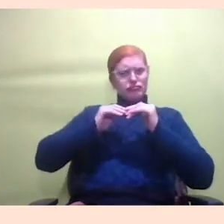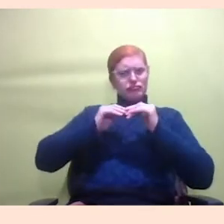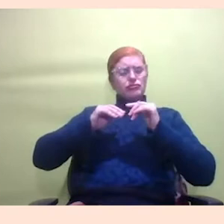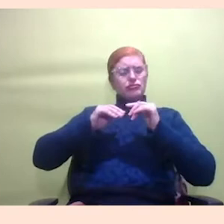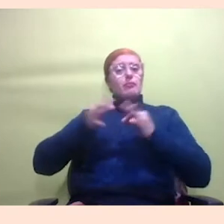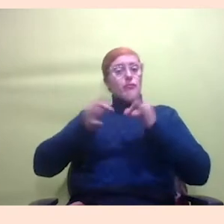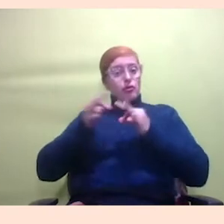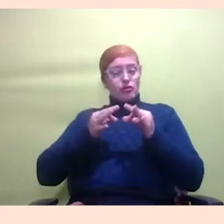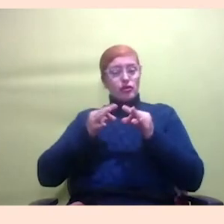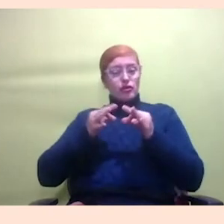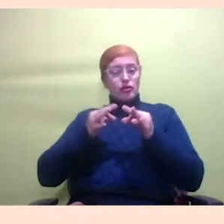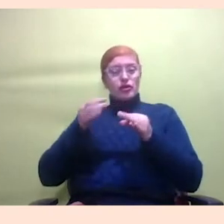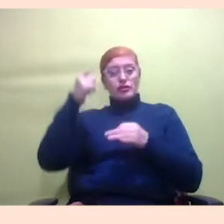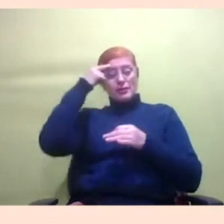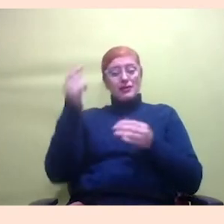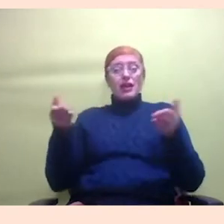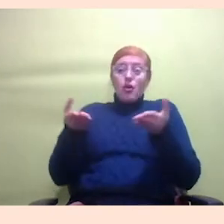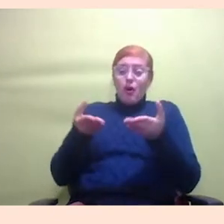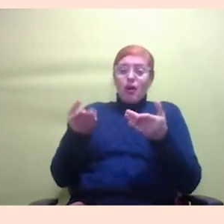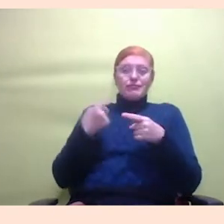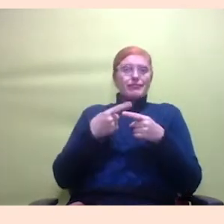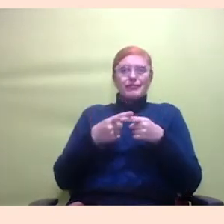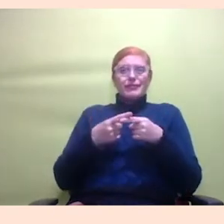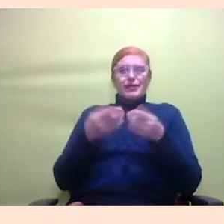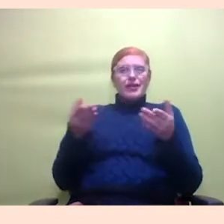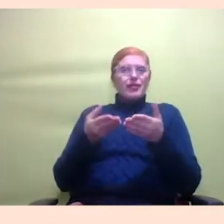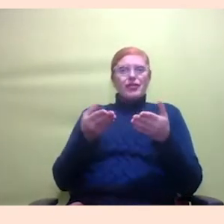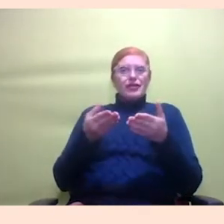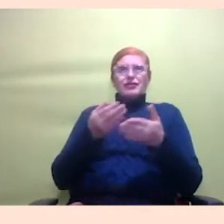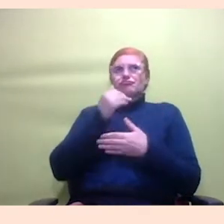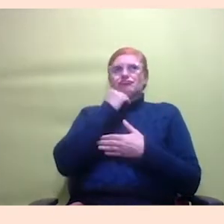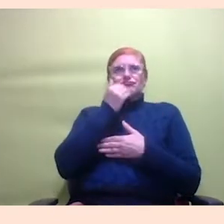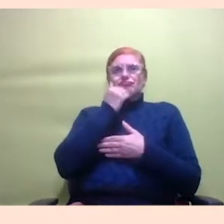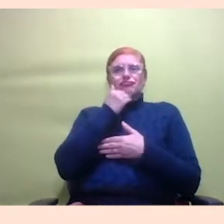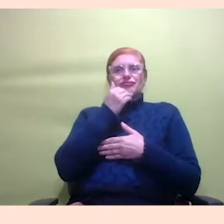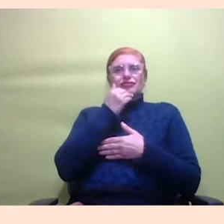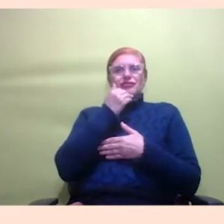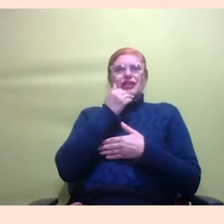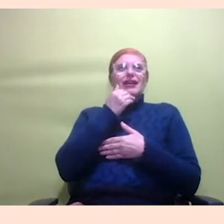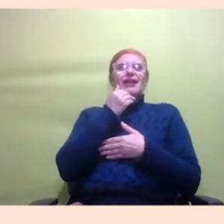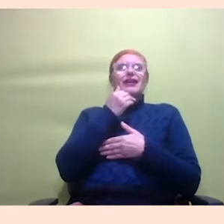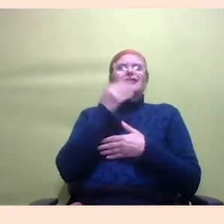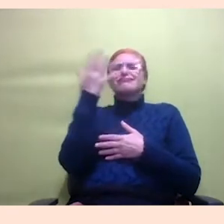situação que não dá mais para fingir que não existe é minha culpa mesmo